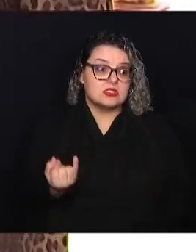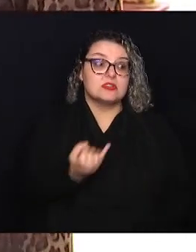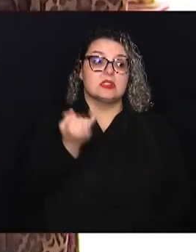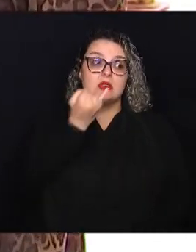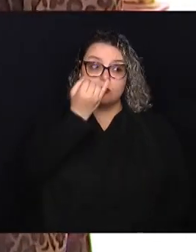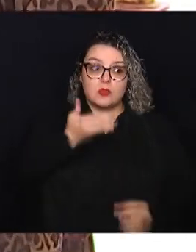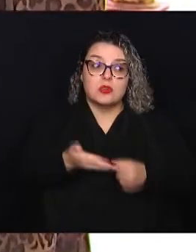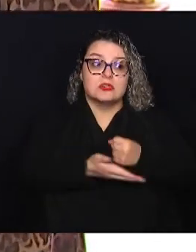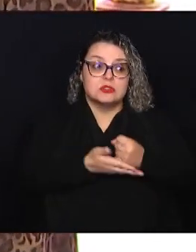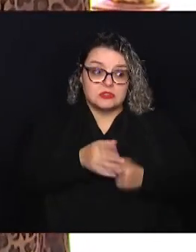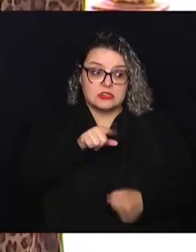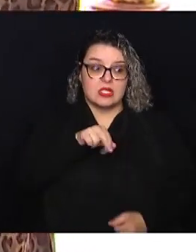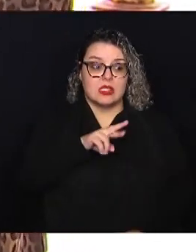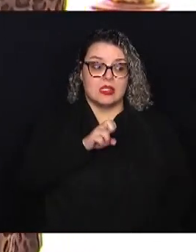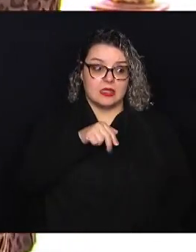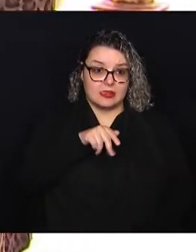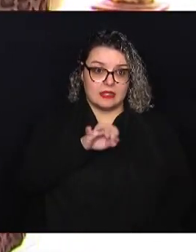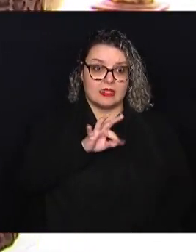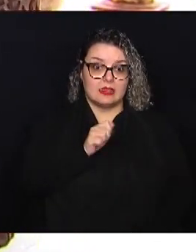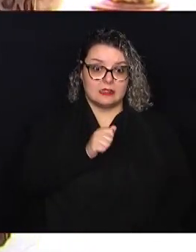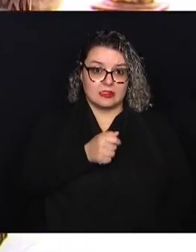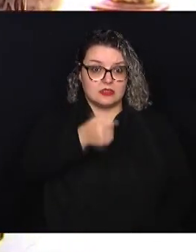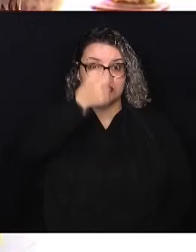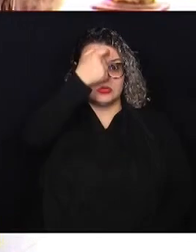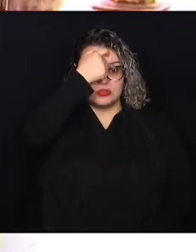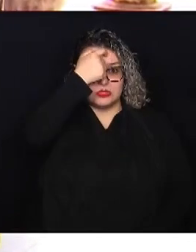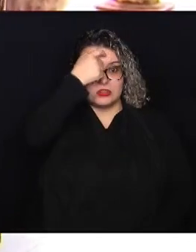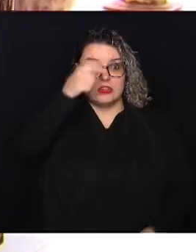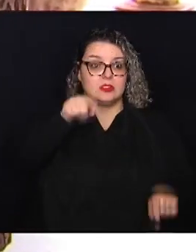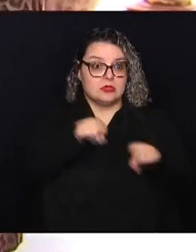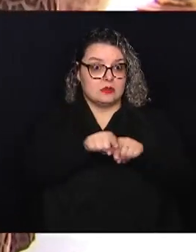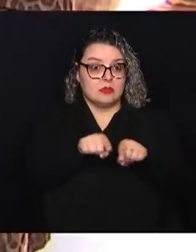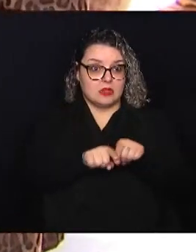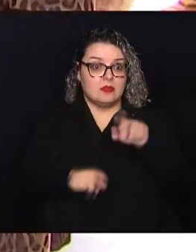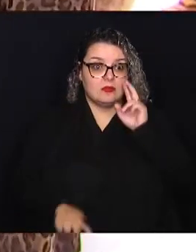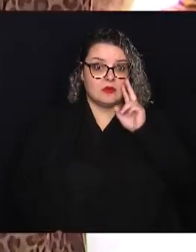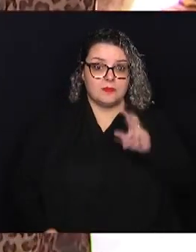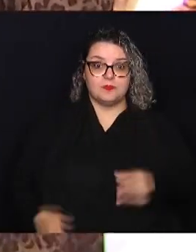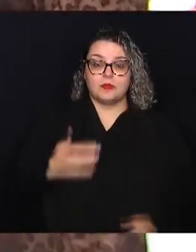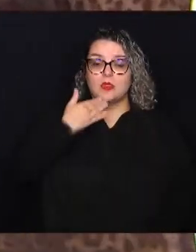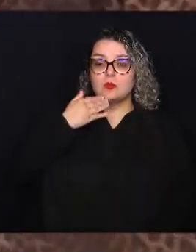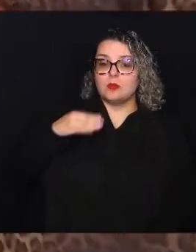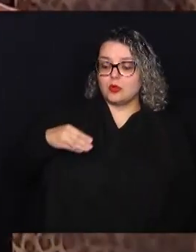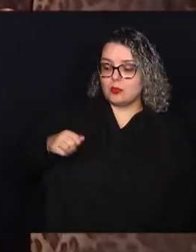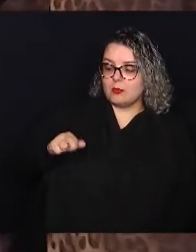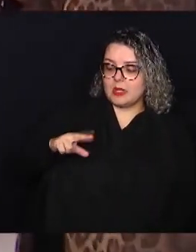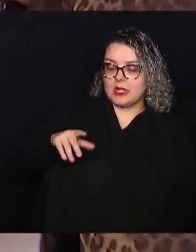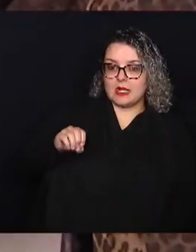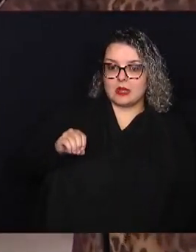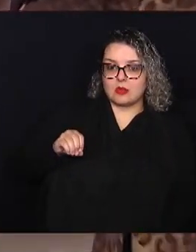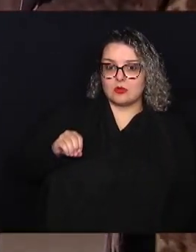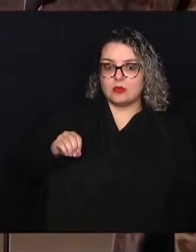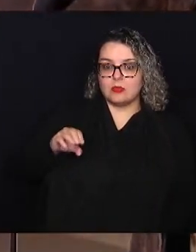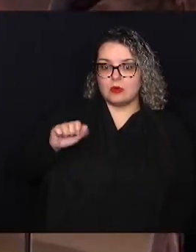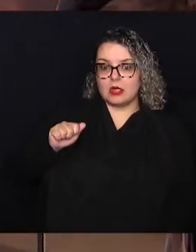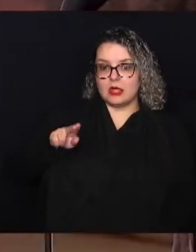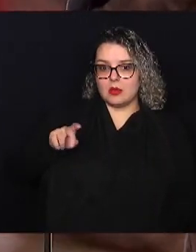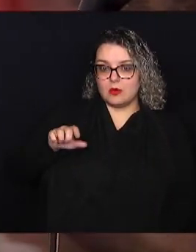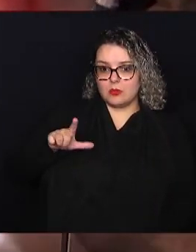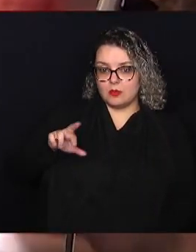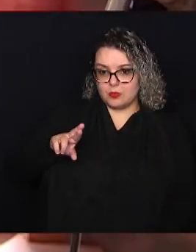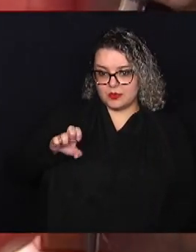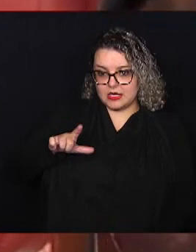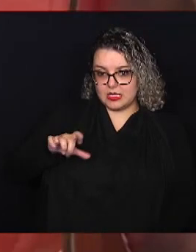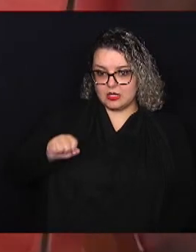importante, né, Renata? De conscientização. Inclusive, eu estou vendo, pedi para o Marco Aurélio mostrar aqui, tem um QR Code. As pessoas podem